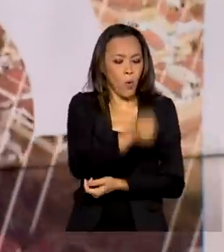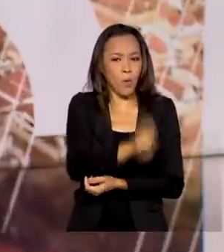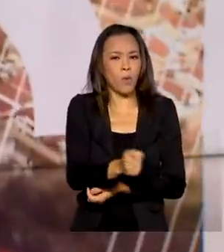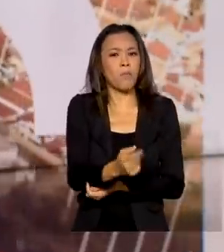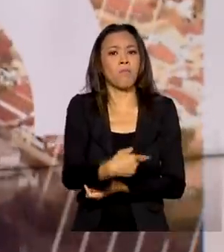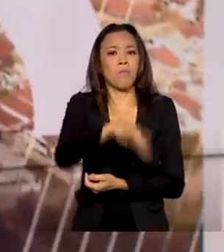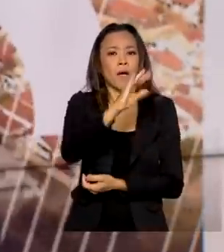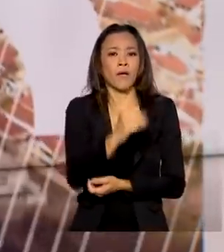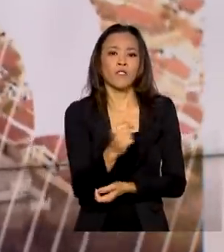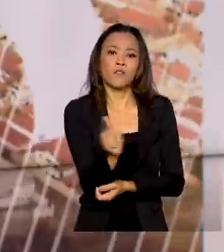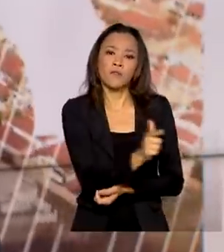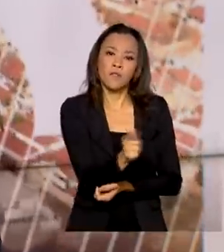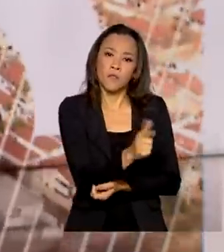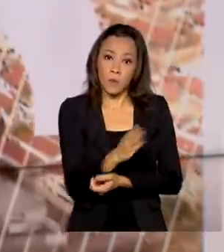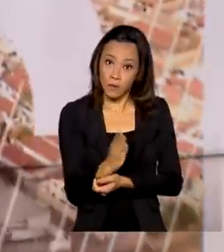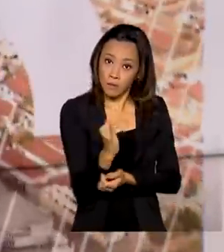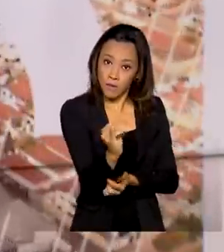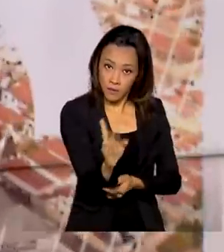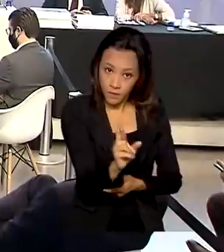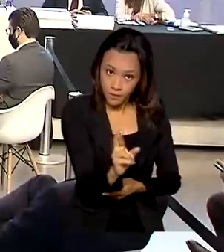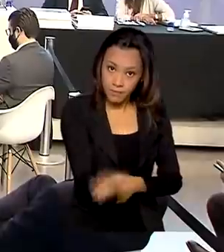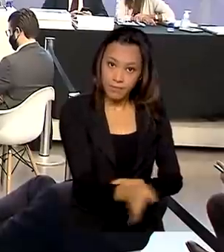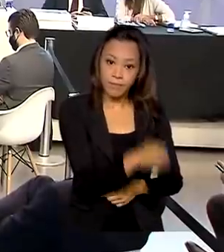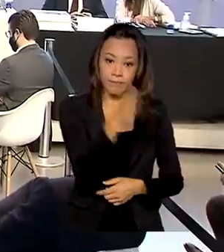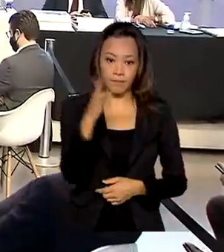de 22 bilhões de reais.